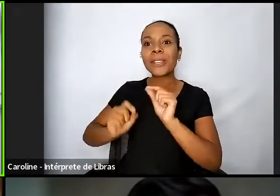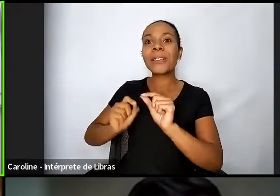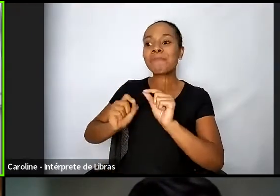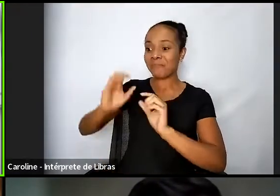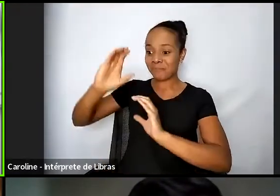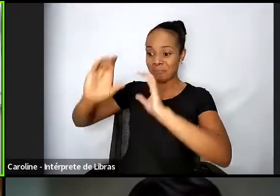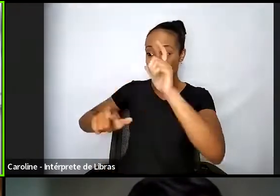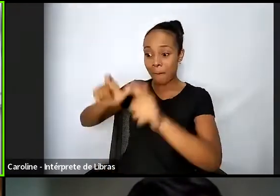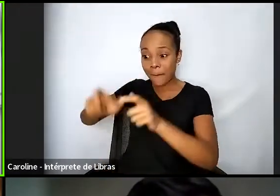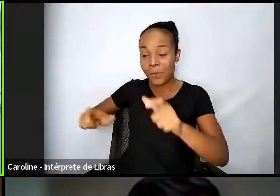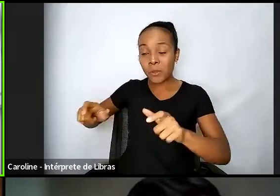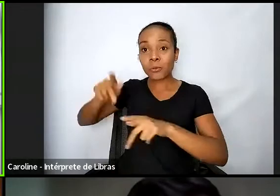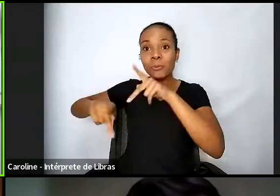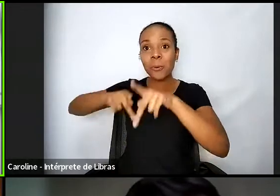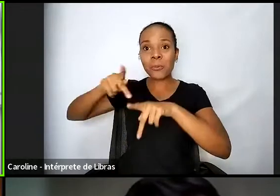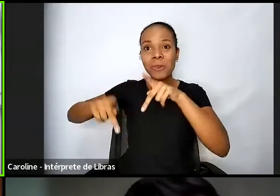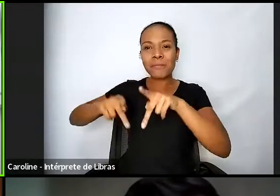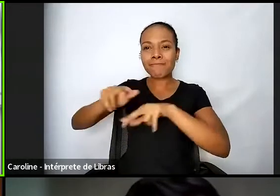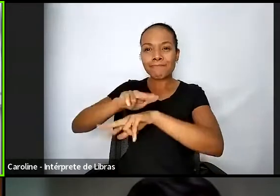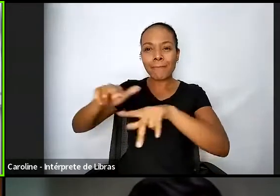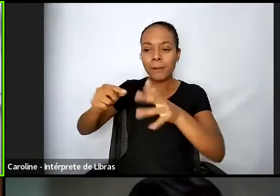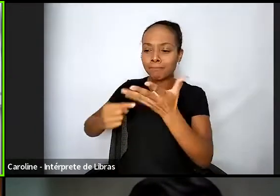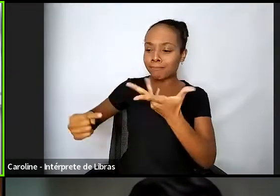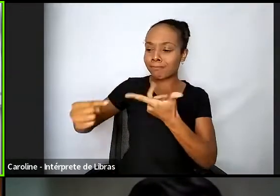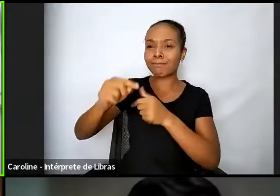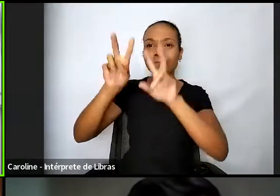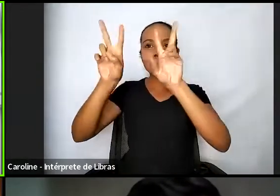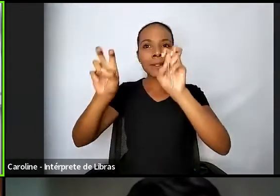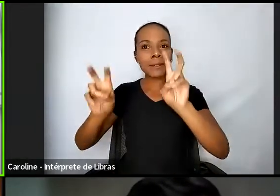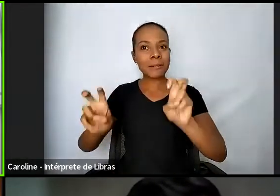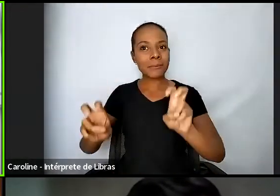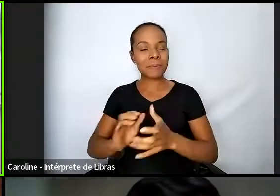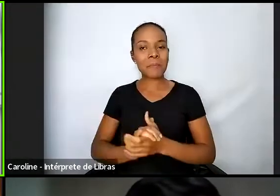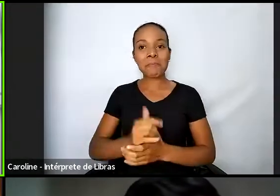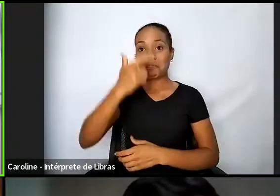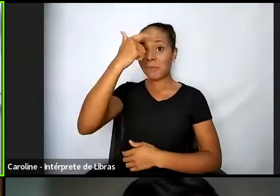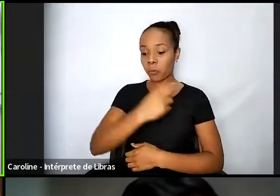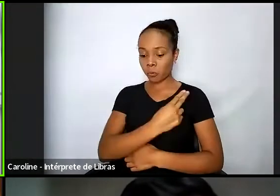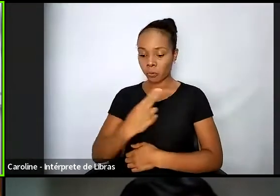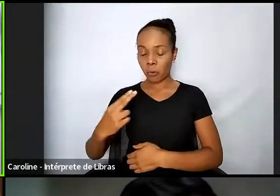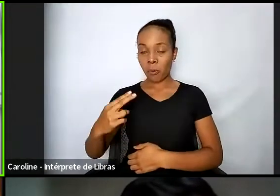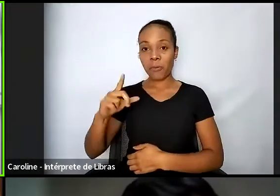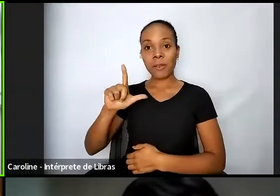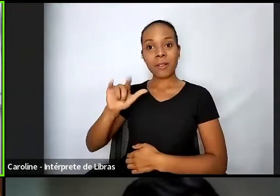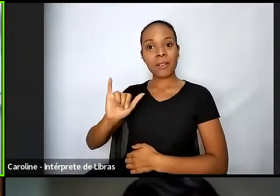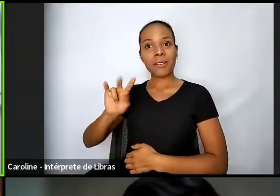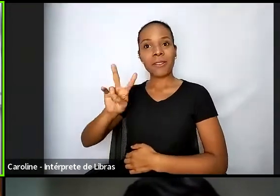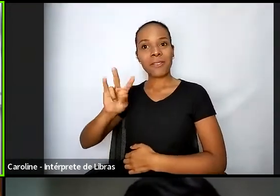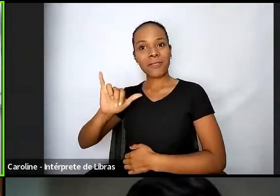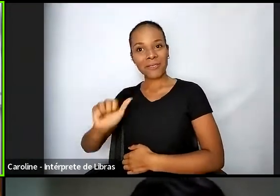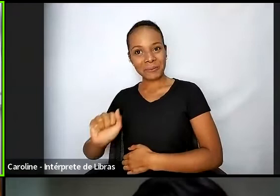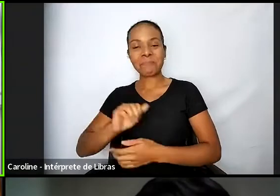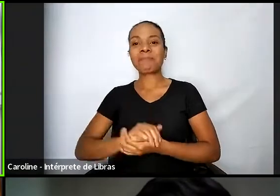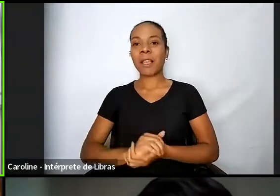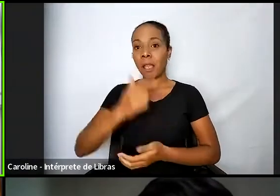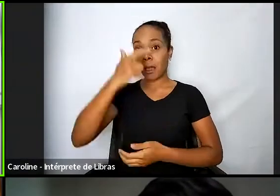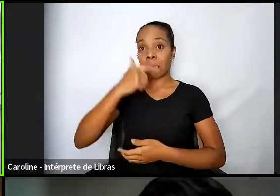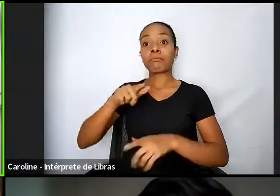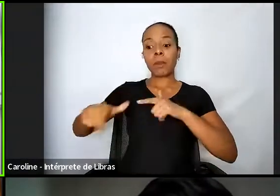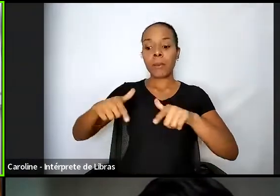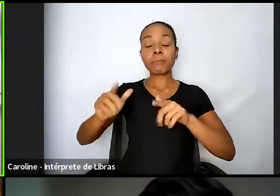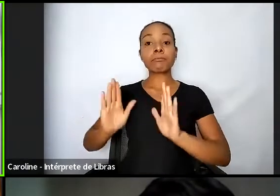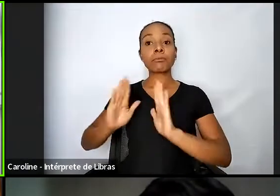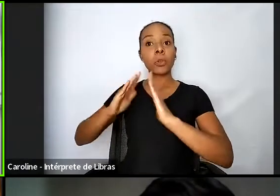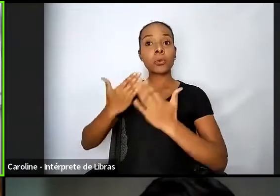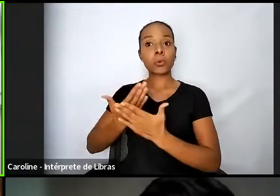Meu nome é Lívia Borba, sou a diretora da Escola Judiciária Eleitoral do TRE de Minas Gerais.